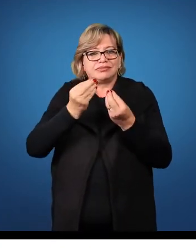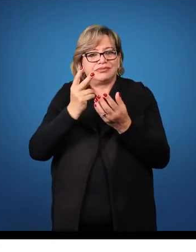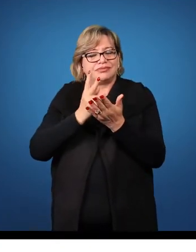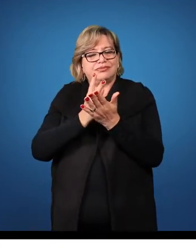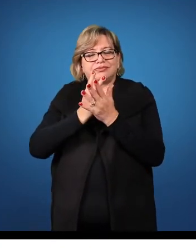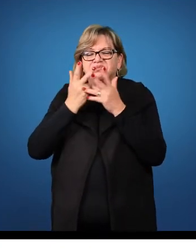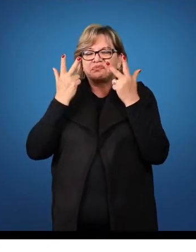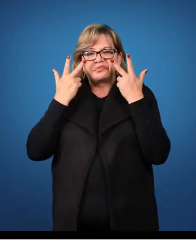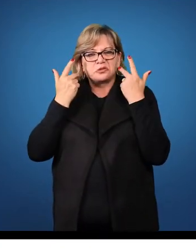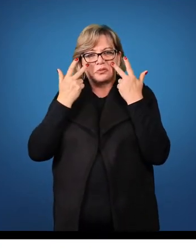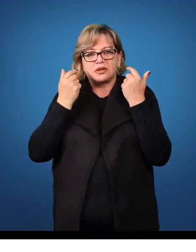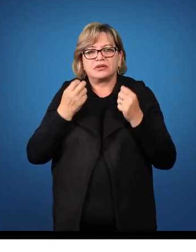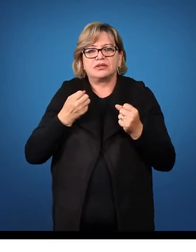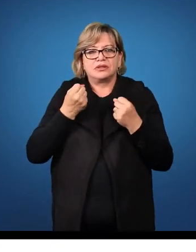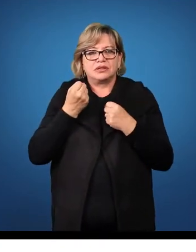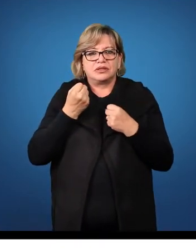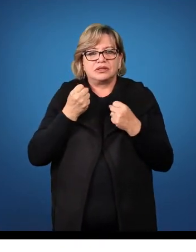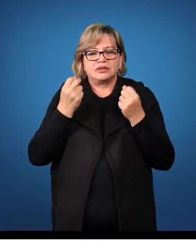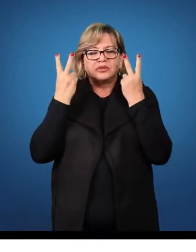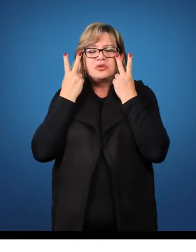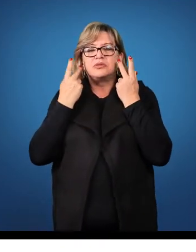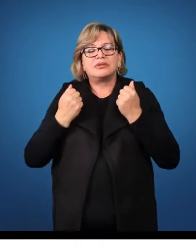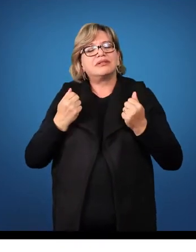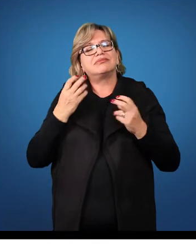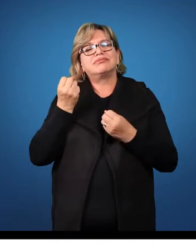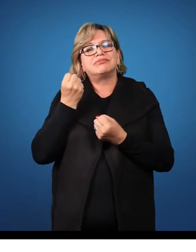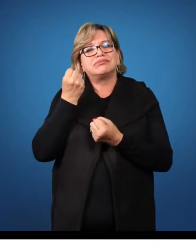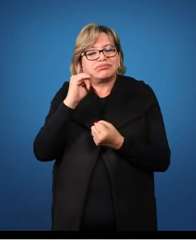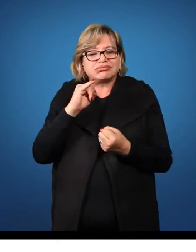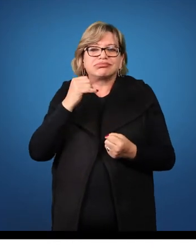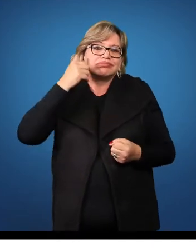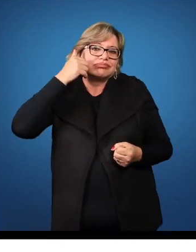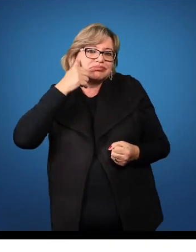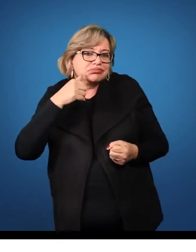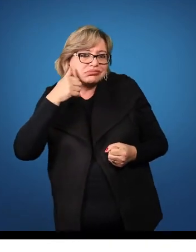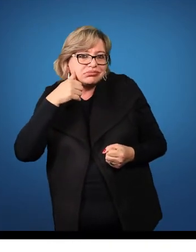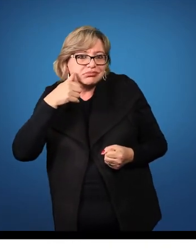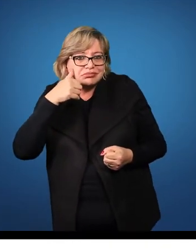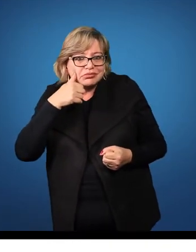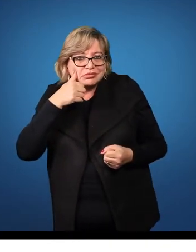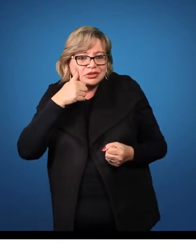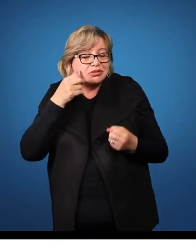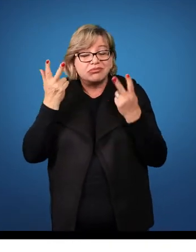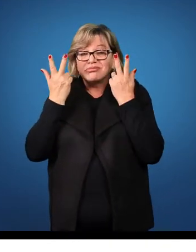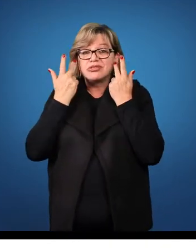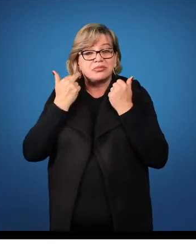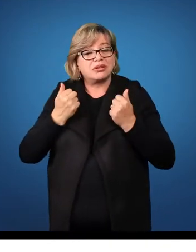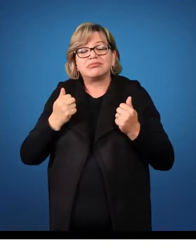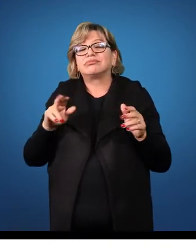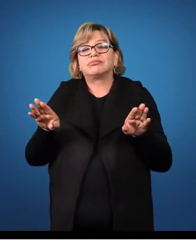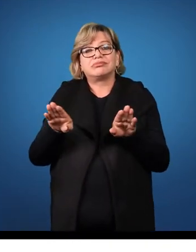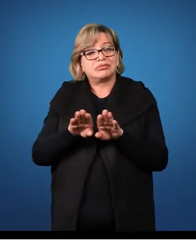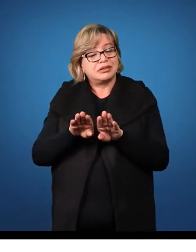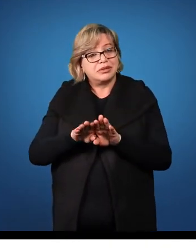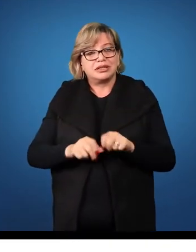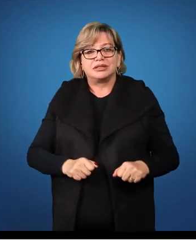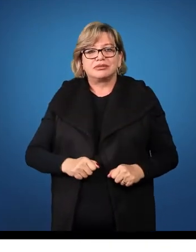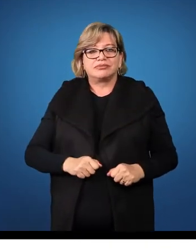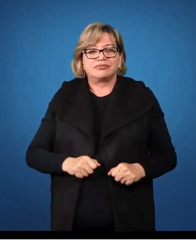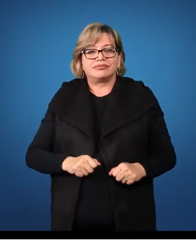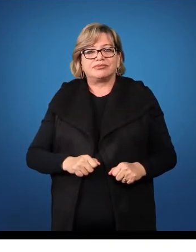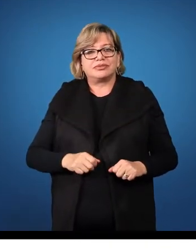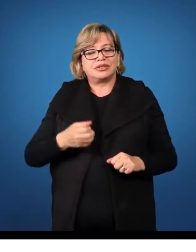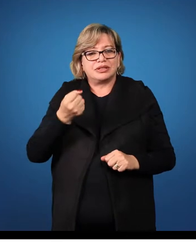normal. Se for feminino, seguindo aqui, a normalidade também e aqui também